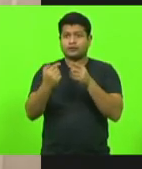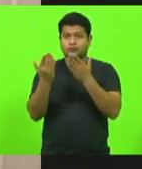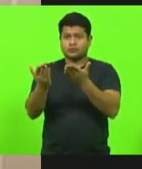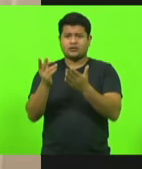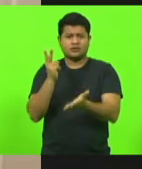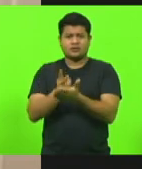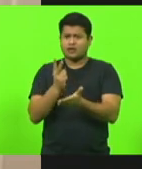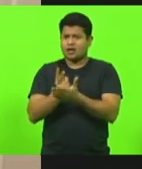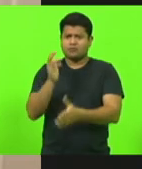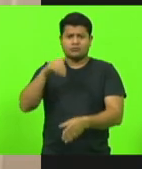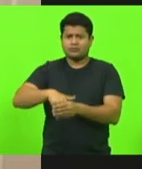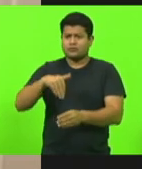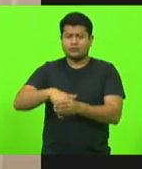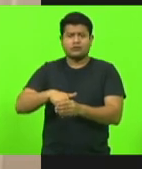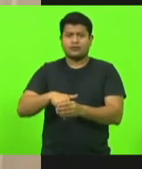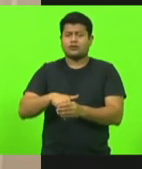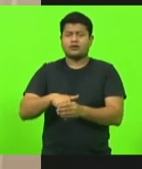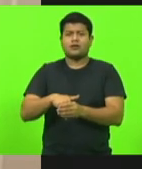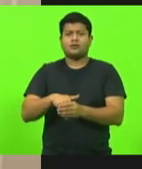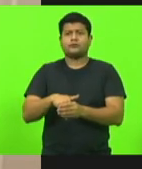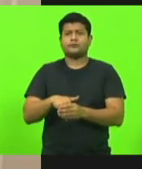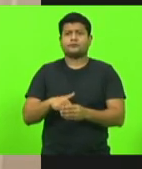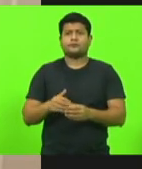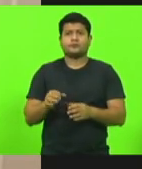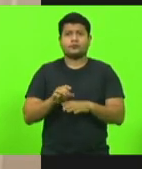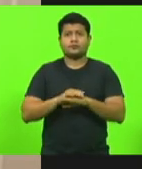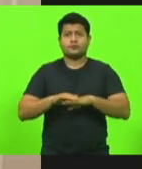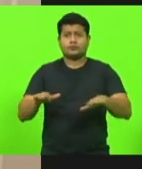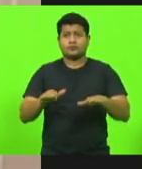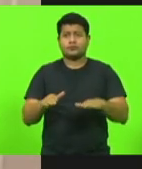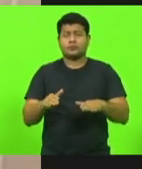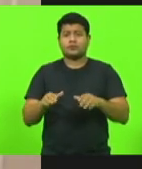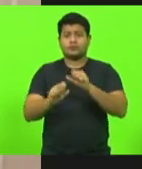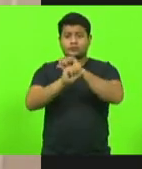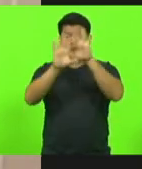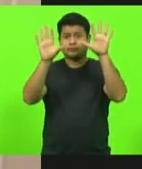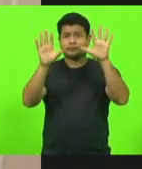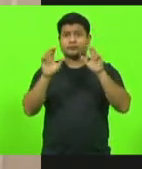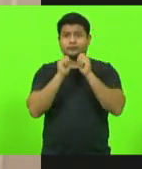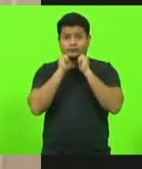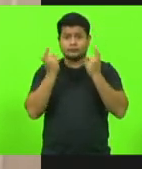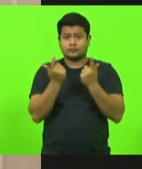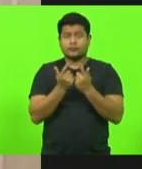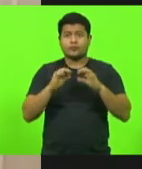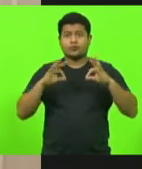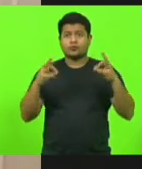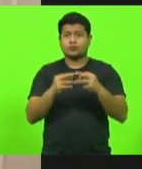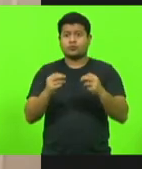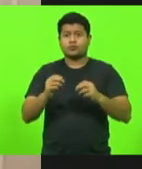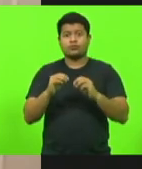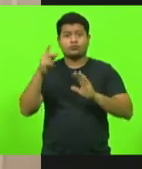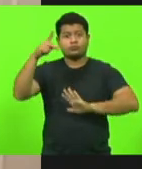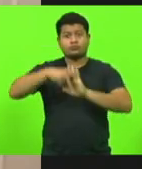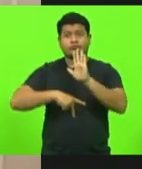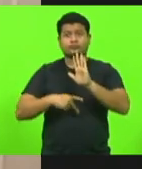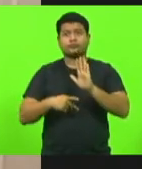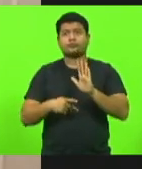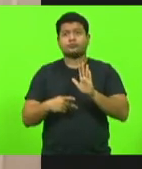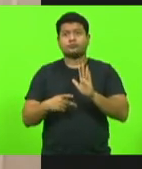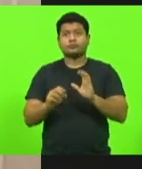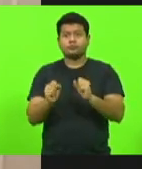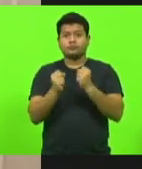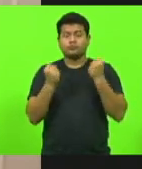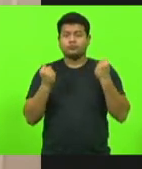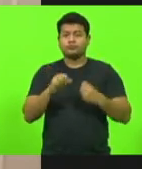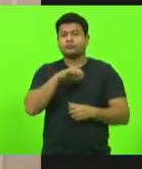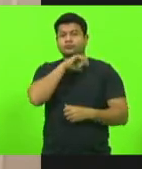votei. É só ir aí na transparência da LESC e ver todos os projetos em defesa